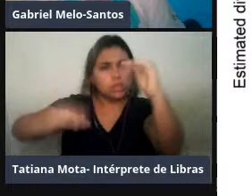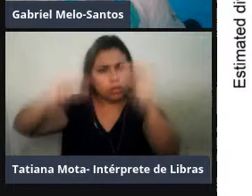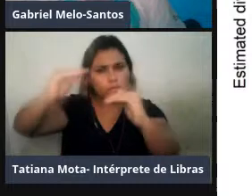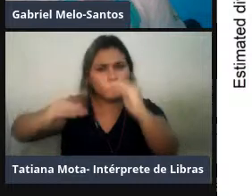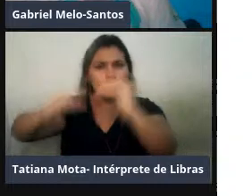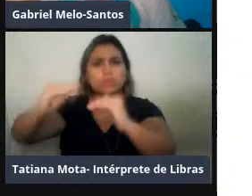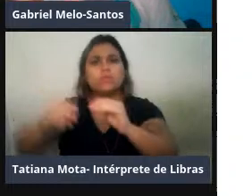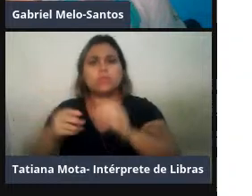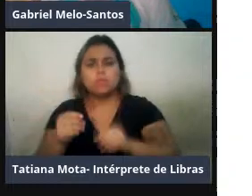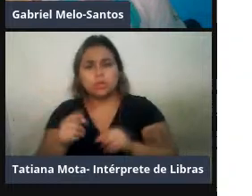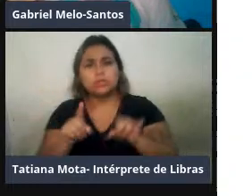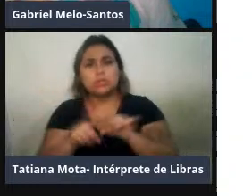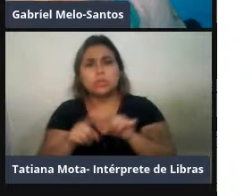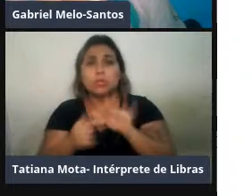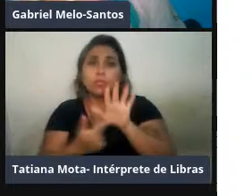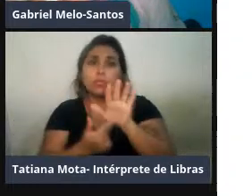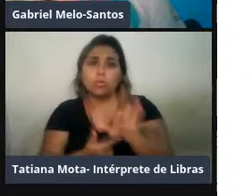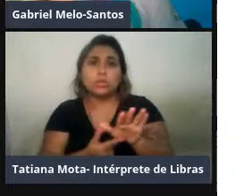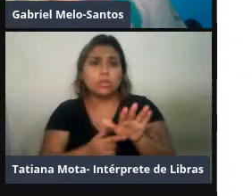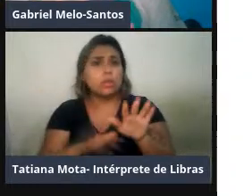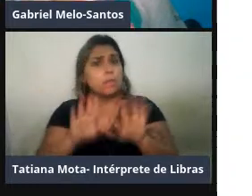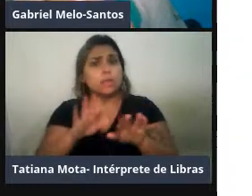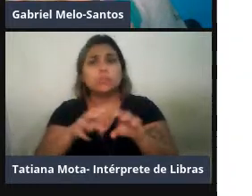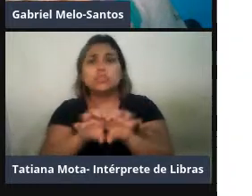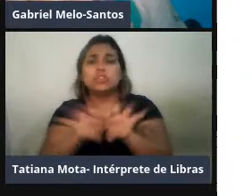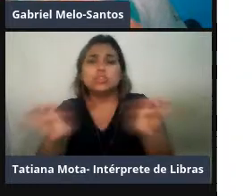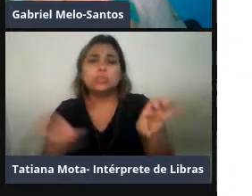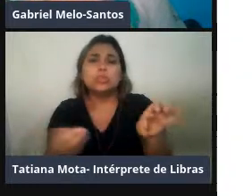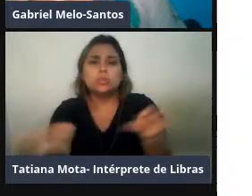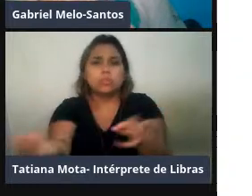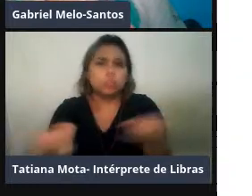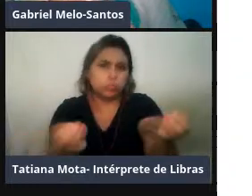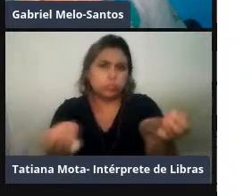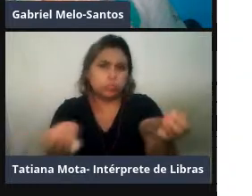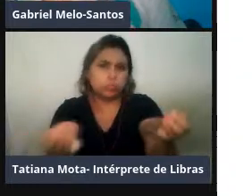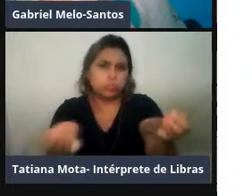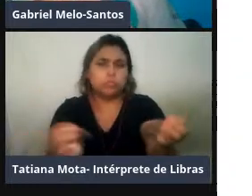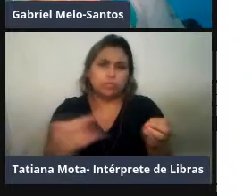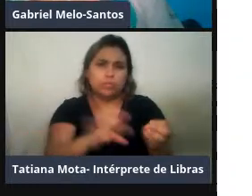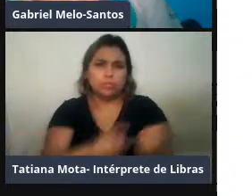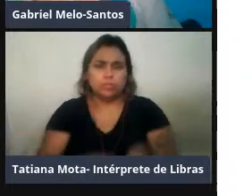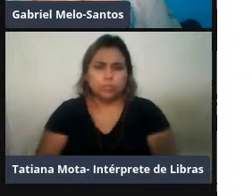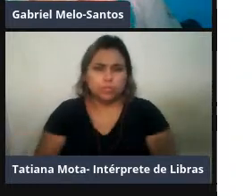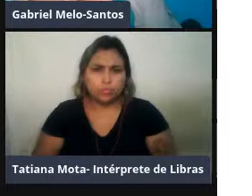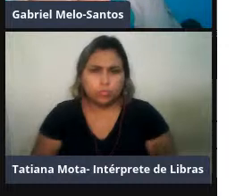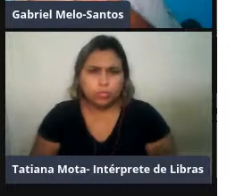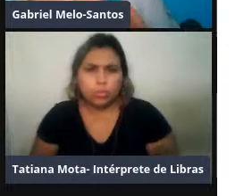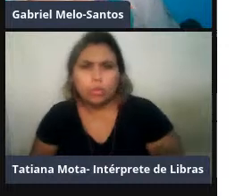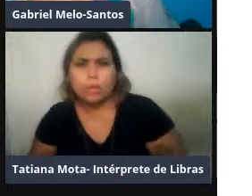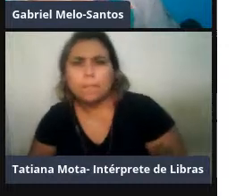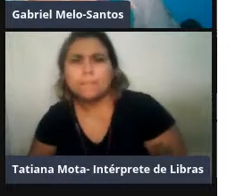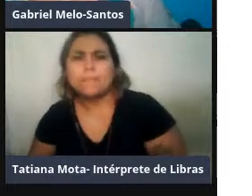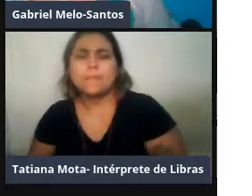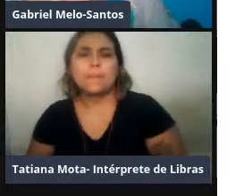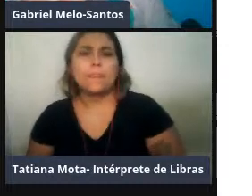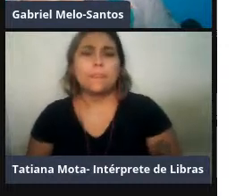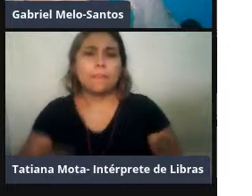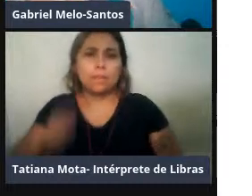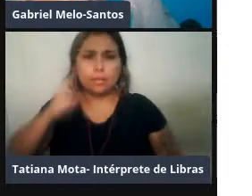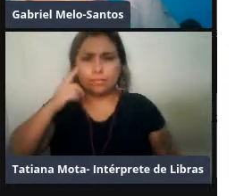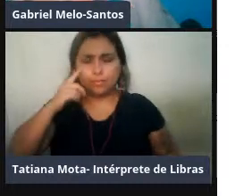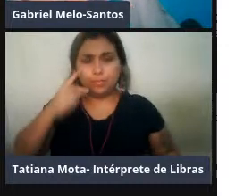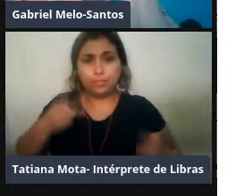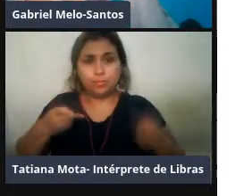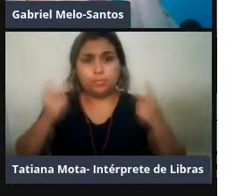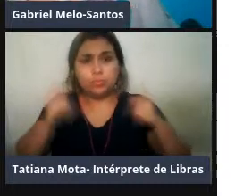animais ao longo de toda a sua distribuição. e aqui mostrando para vocês verem, tem uma noção de que algumas populações, a Costa